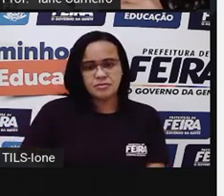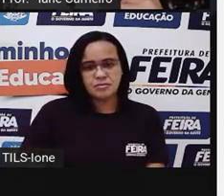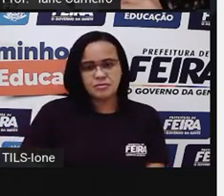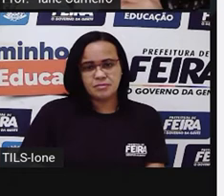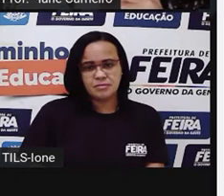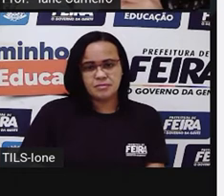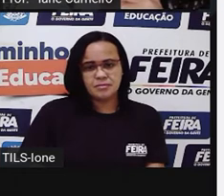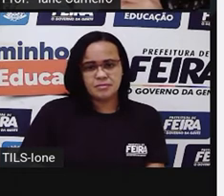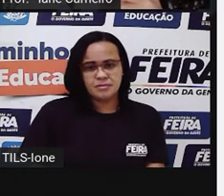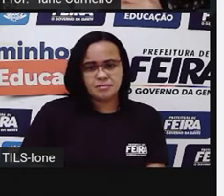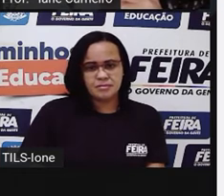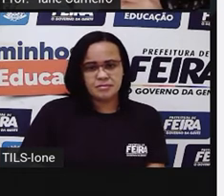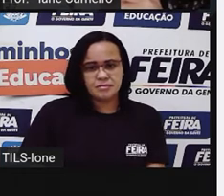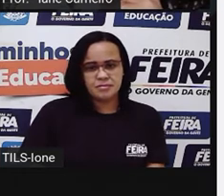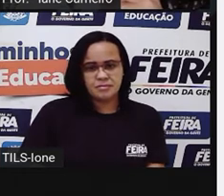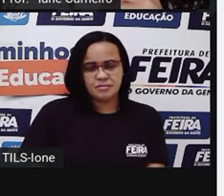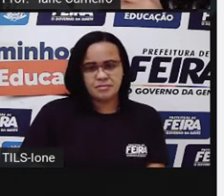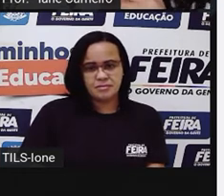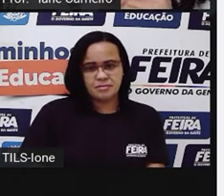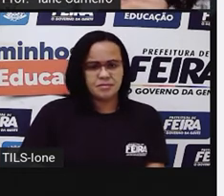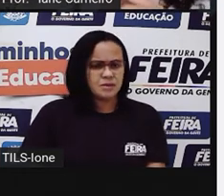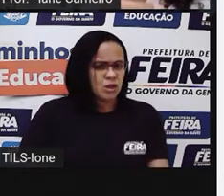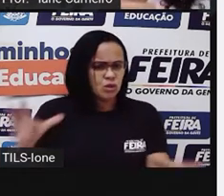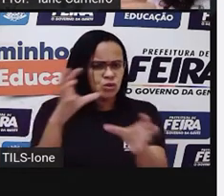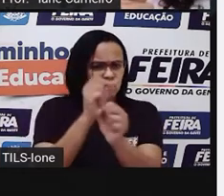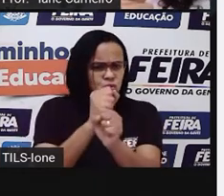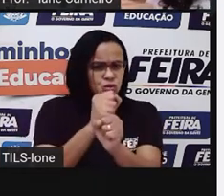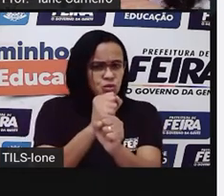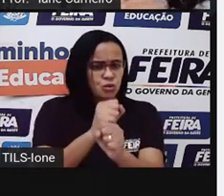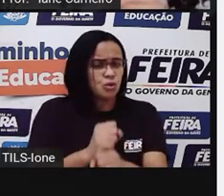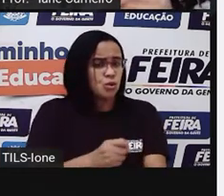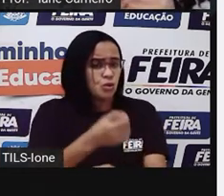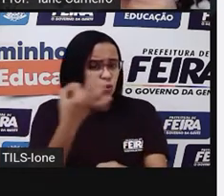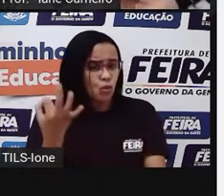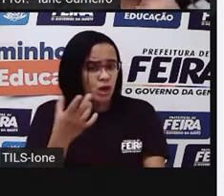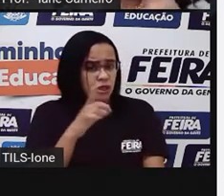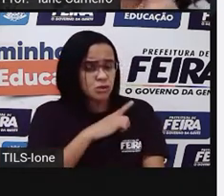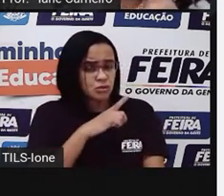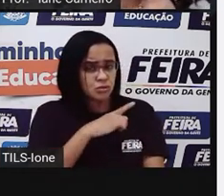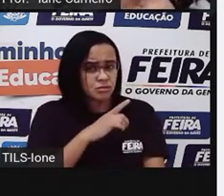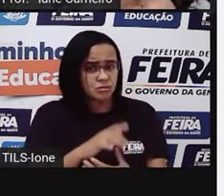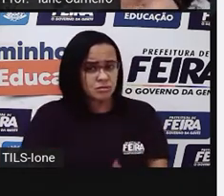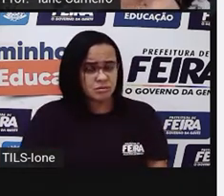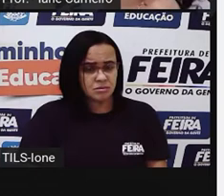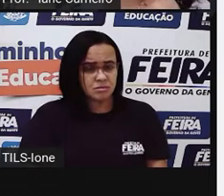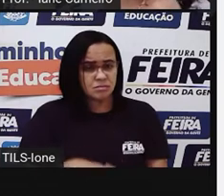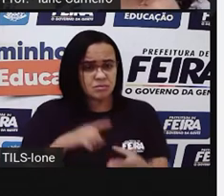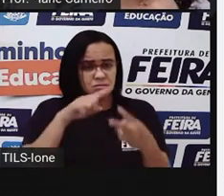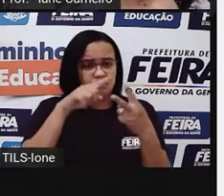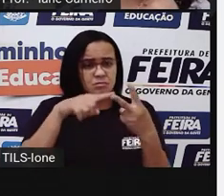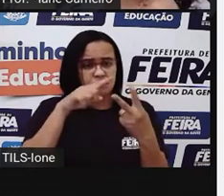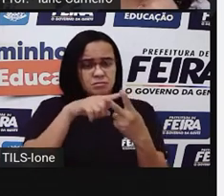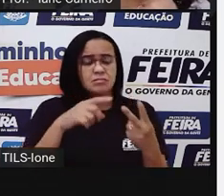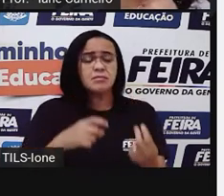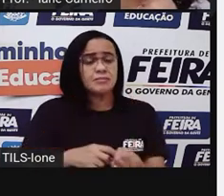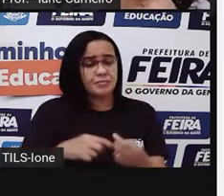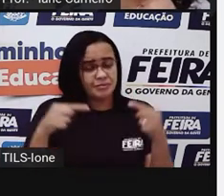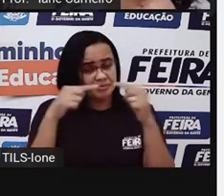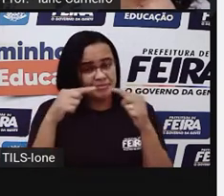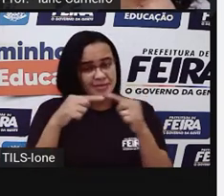25 mais 25. Quanto é? Juntando duas moedas de 25? 50, né?